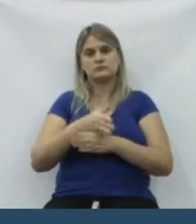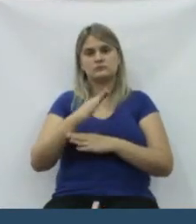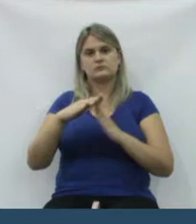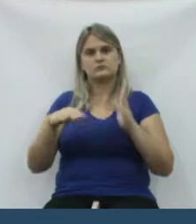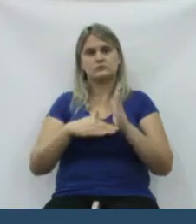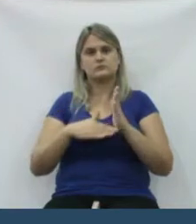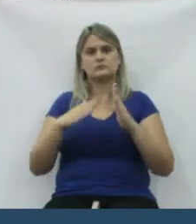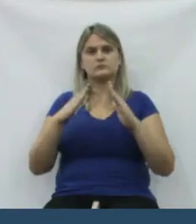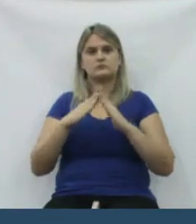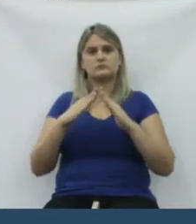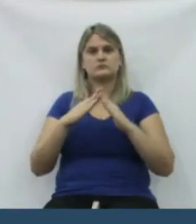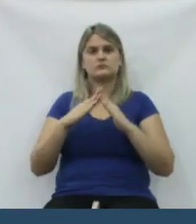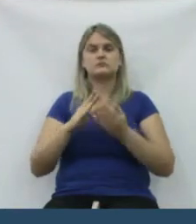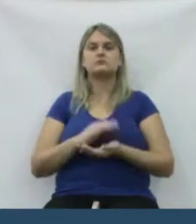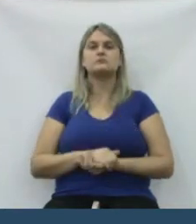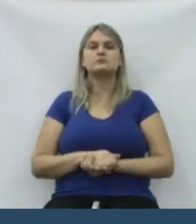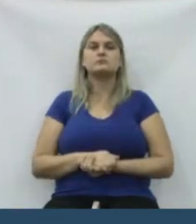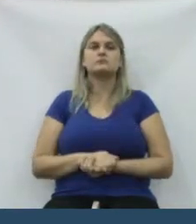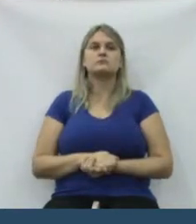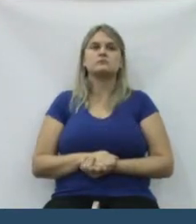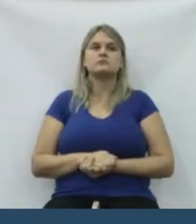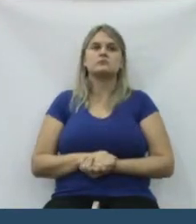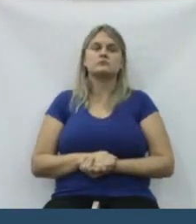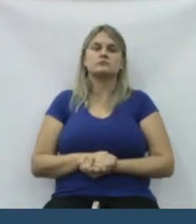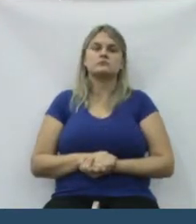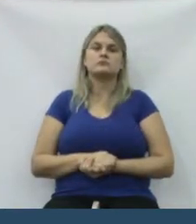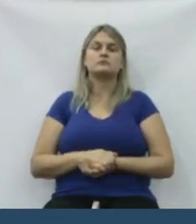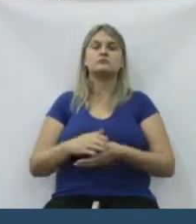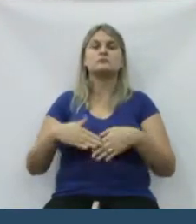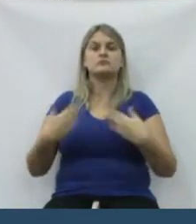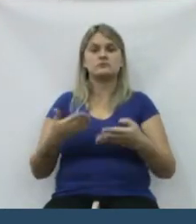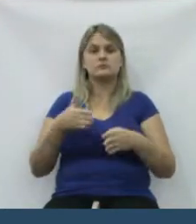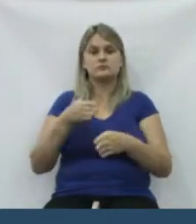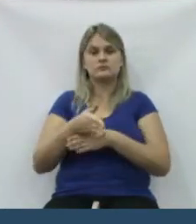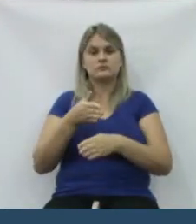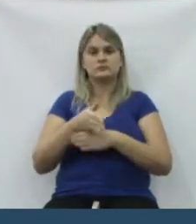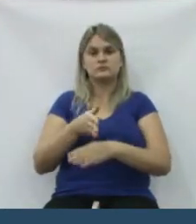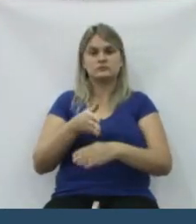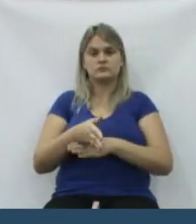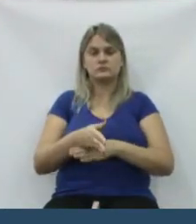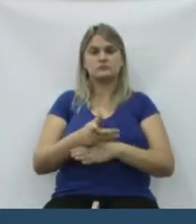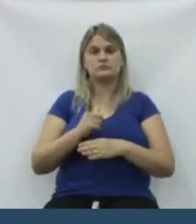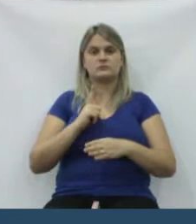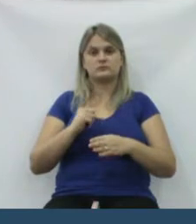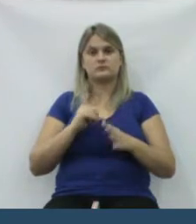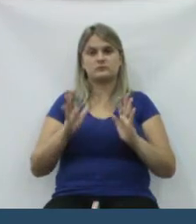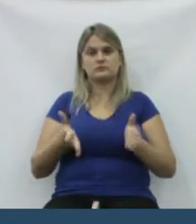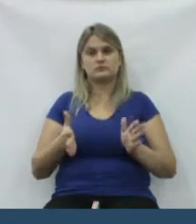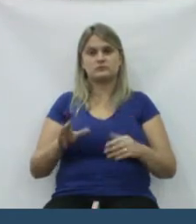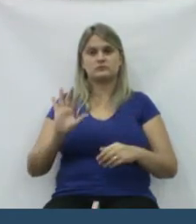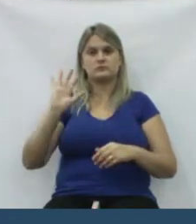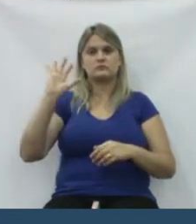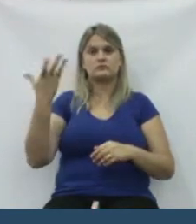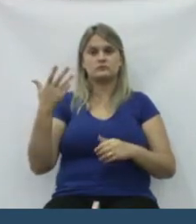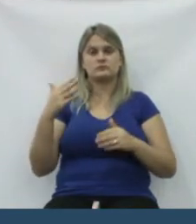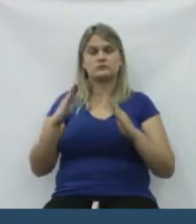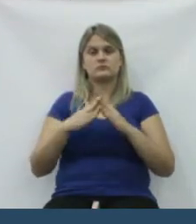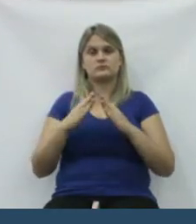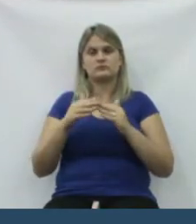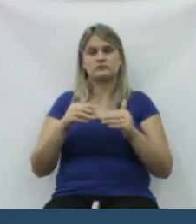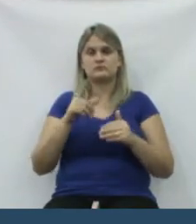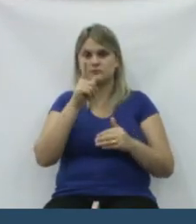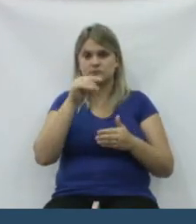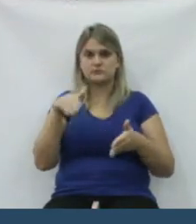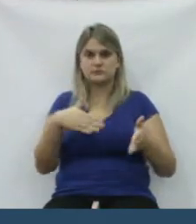em todas essas Casas. E uma das participações de hoje está acontecendo o